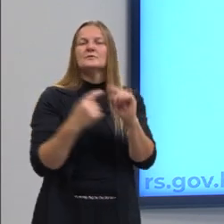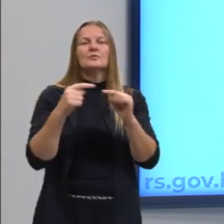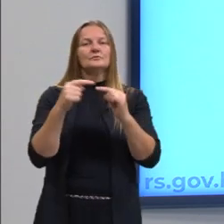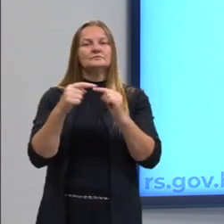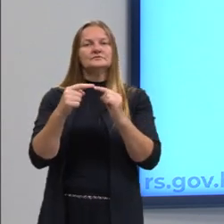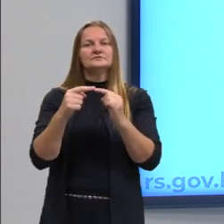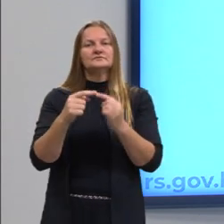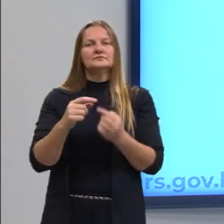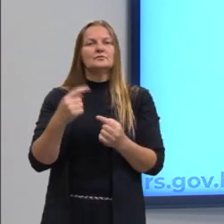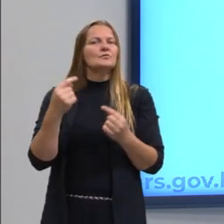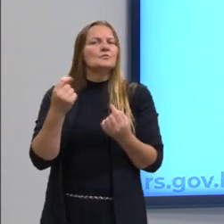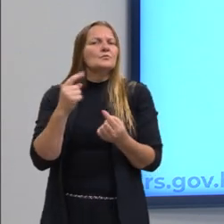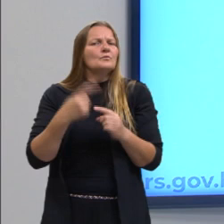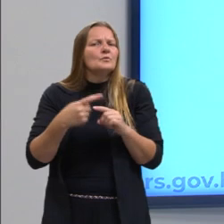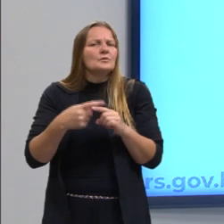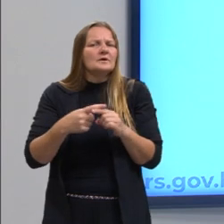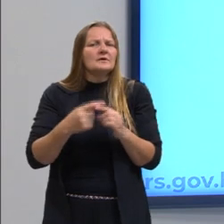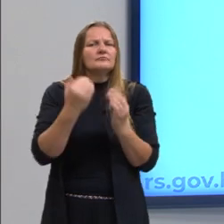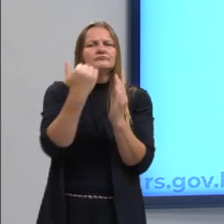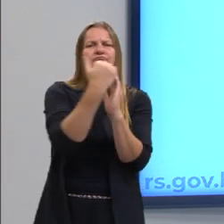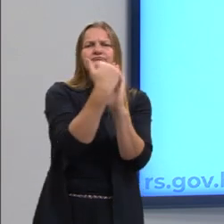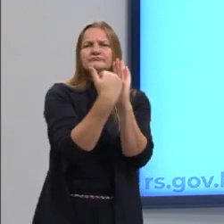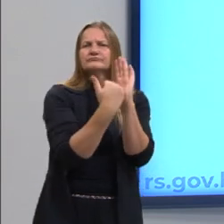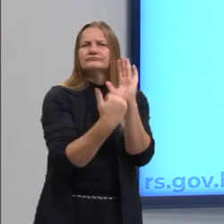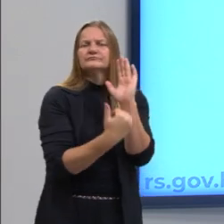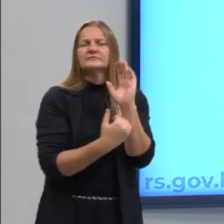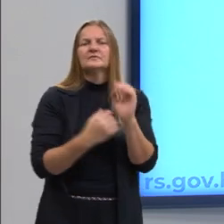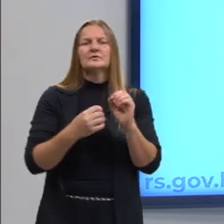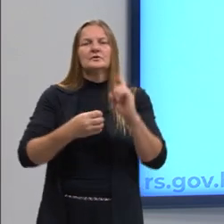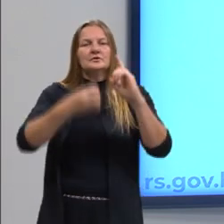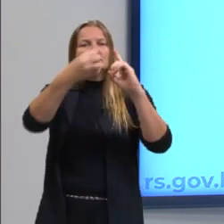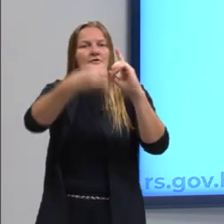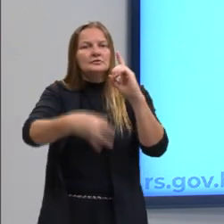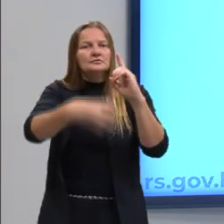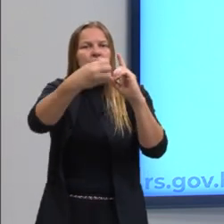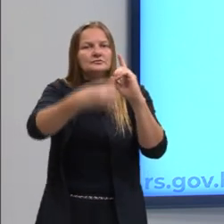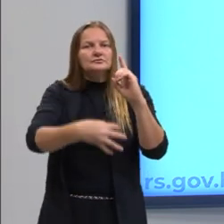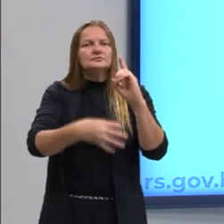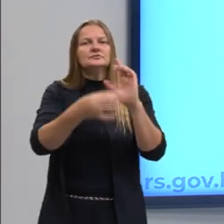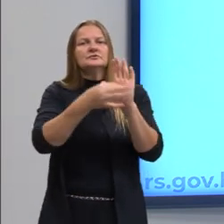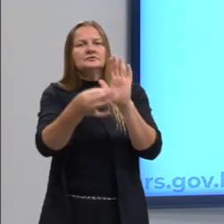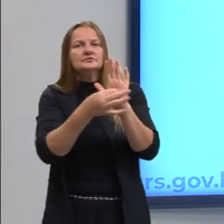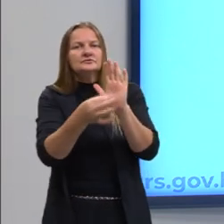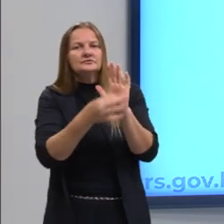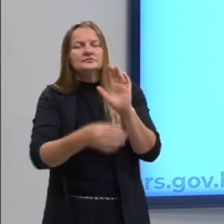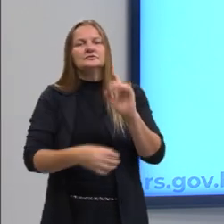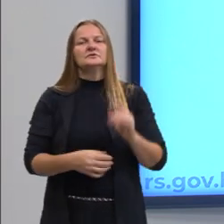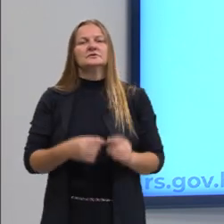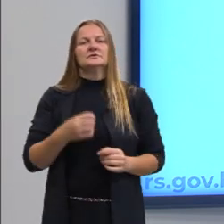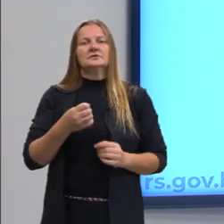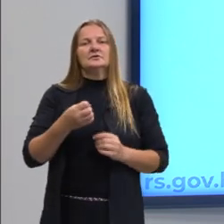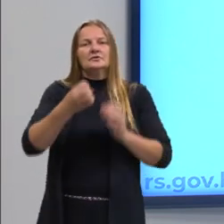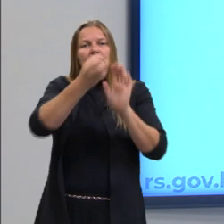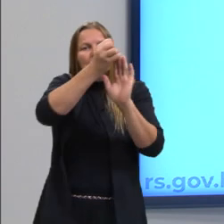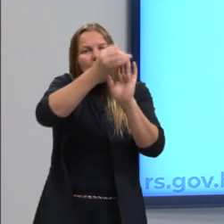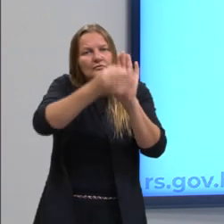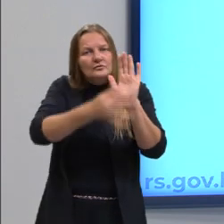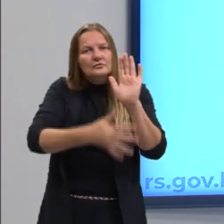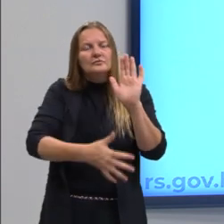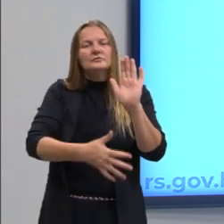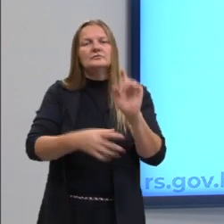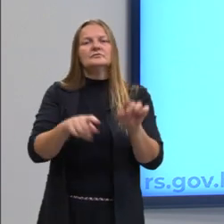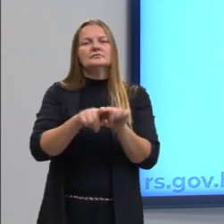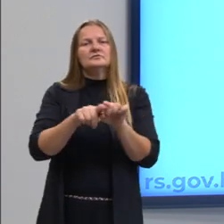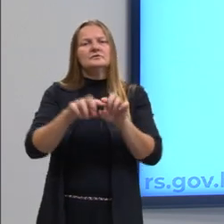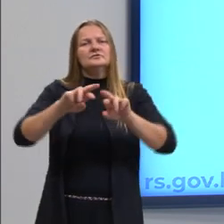e objetivo. Então, pode ser dissertativo, narrativo, descritivo ou injutivo. Por exemplo,